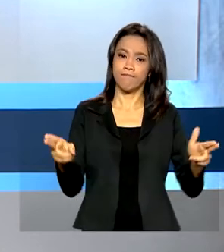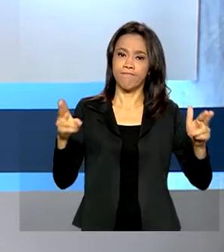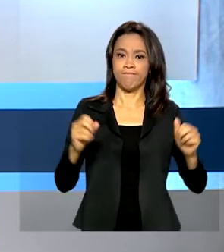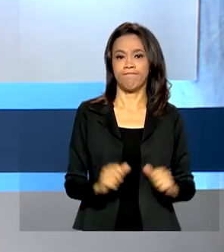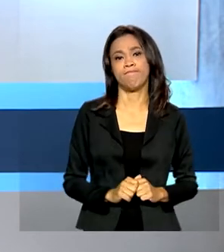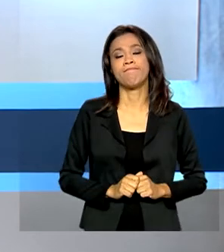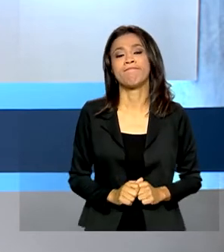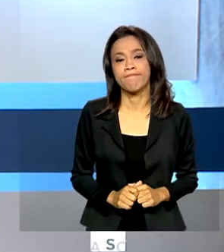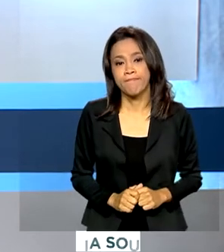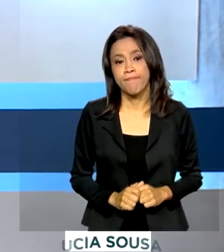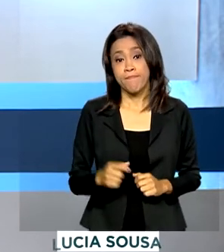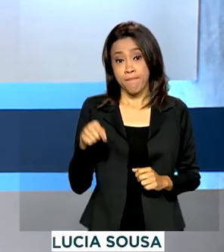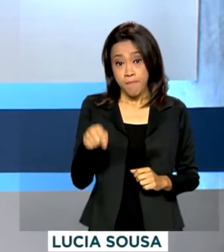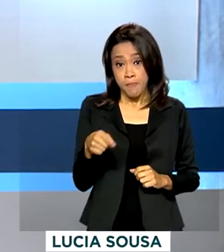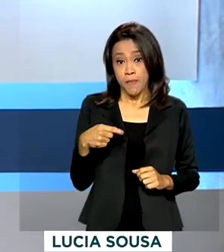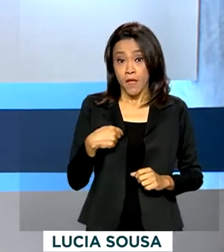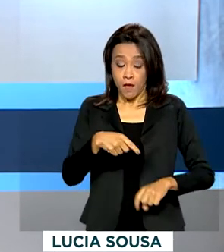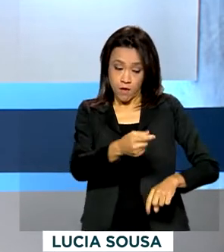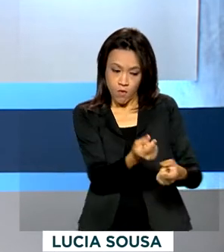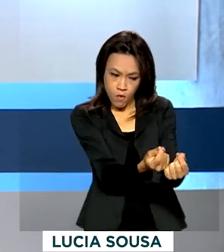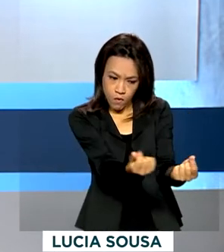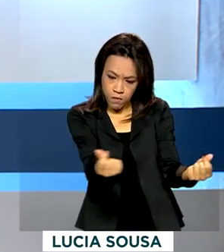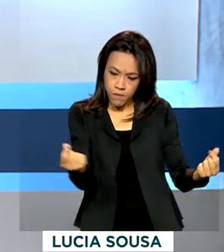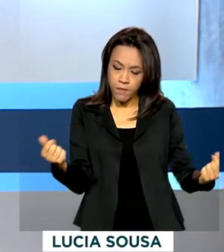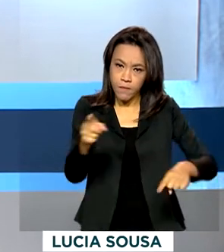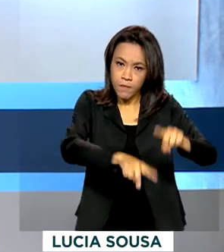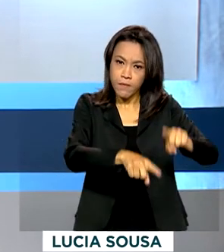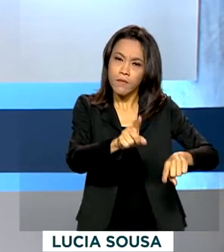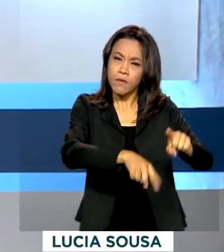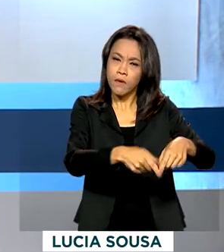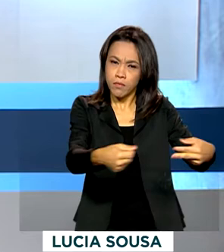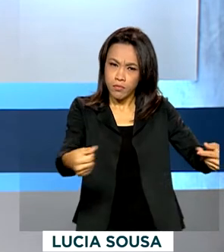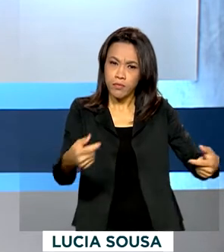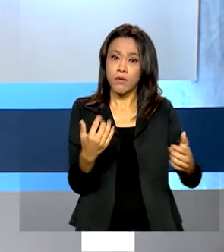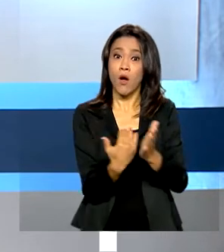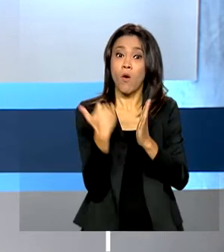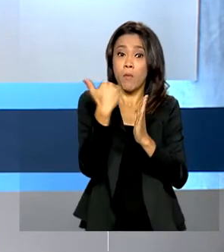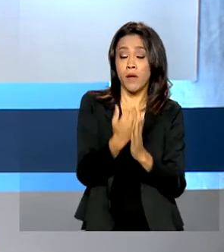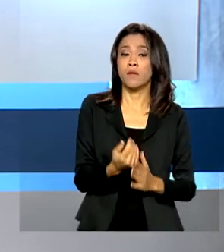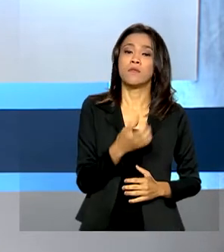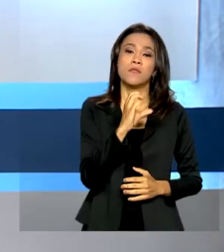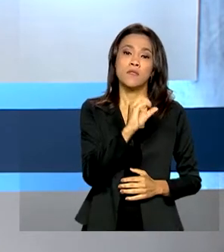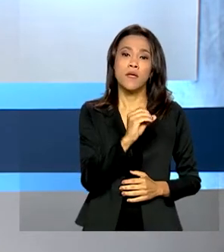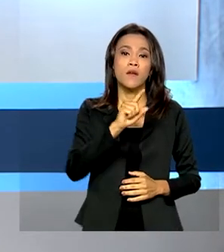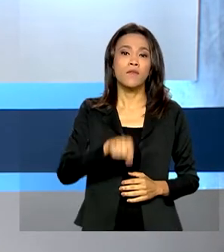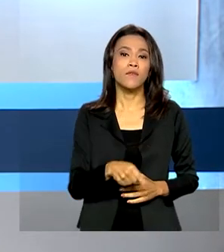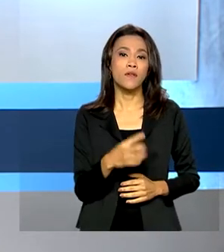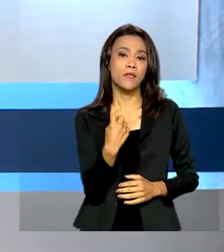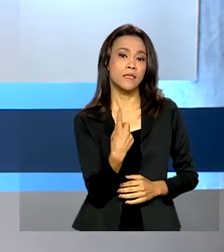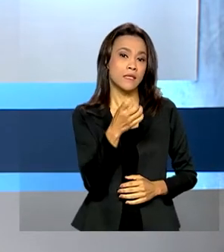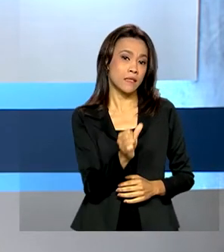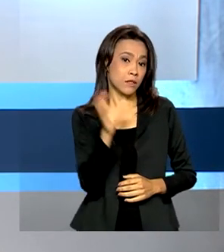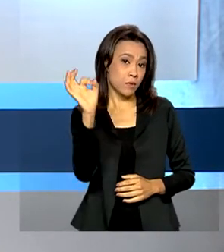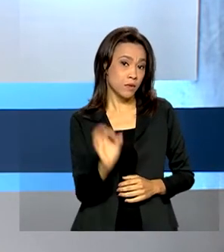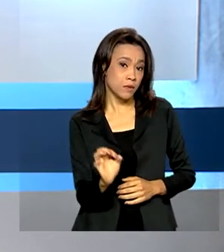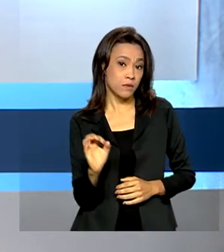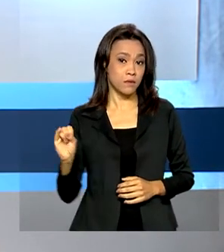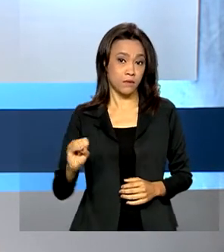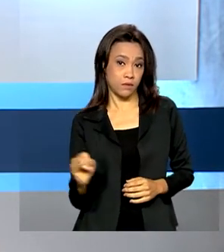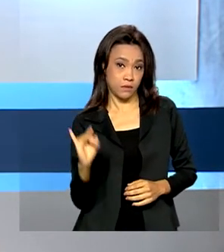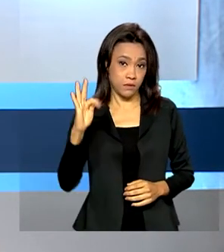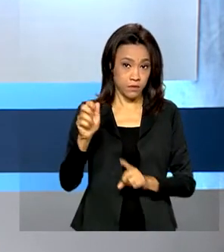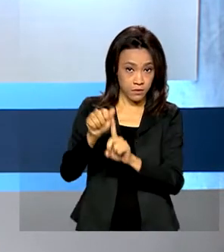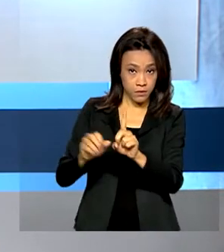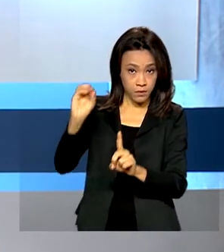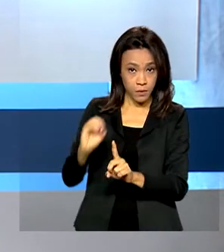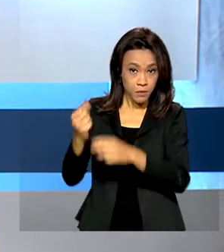O comportamento dos preços registrou aumento de 0,16% na prévia da inflação de outubro. Quem